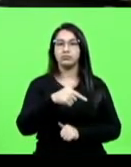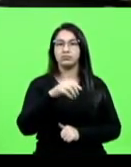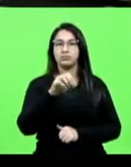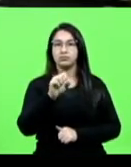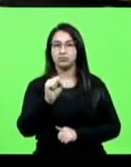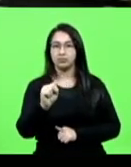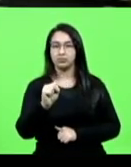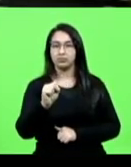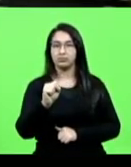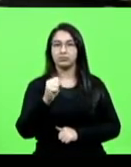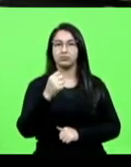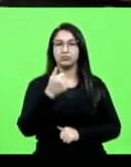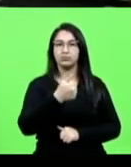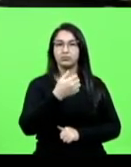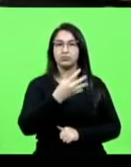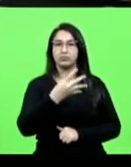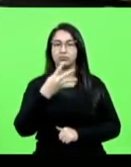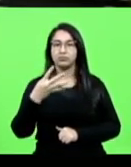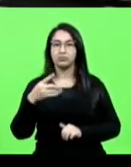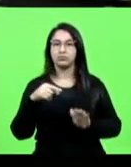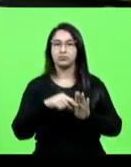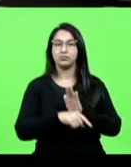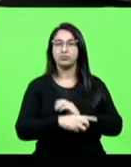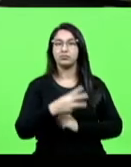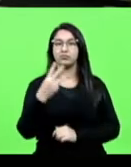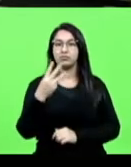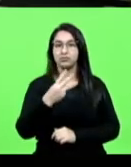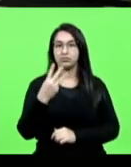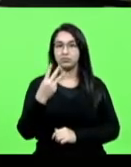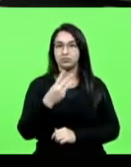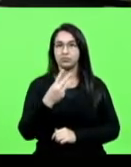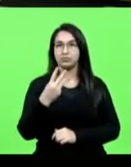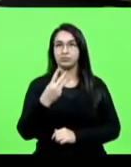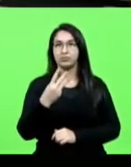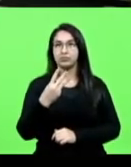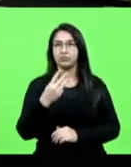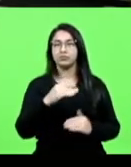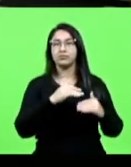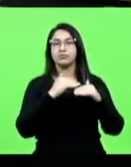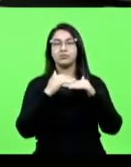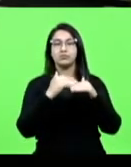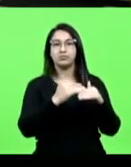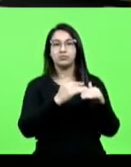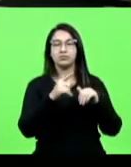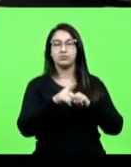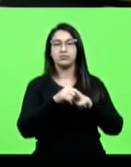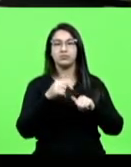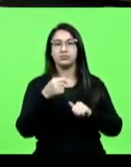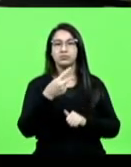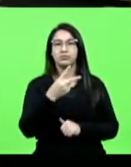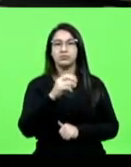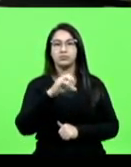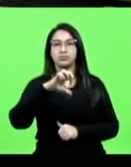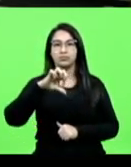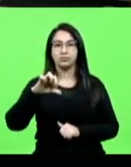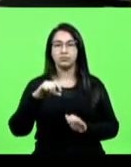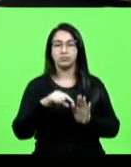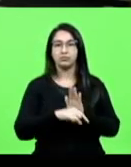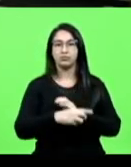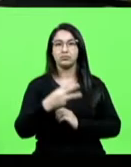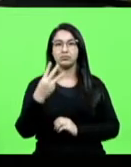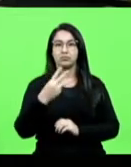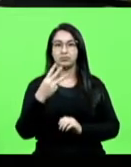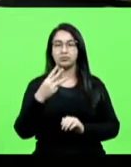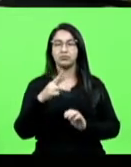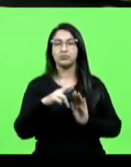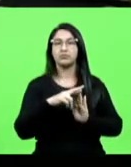144, inciso 3º, e em consonância ao artigo 209, inciso 3º do Regimento, constato que a